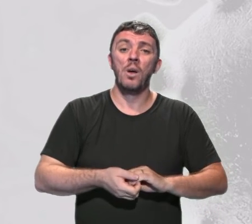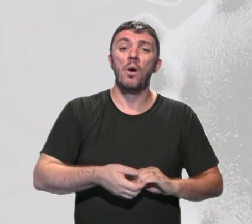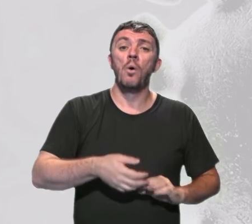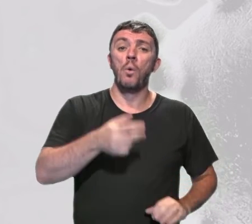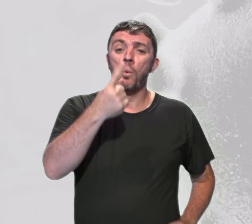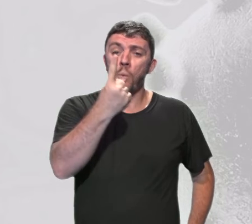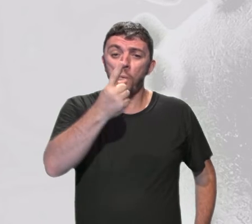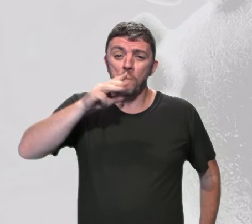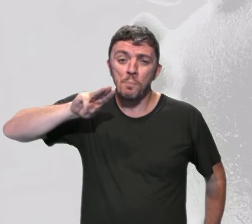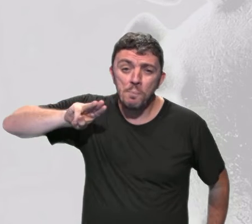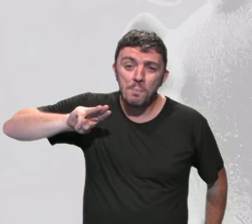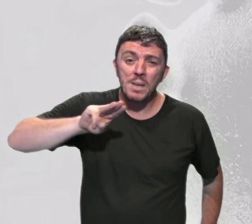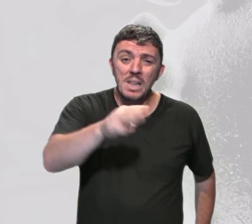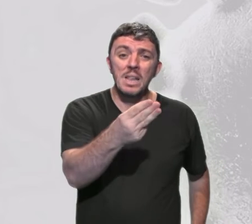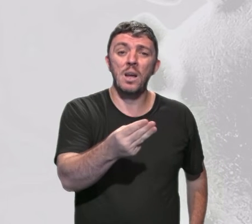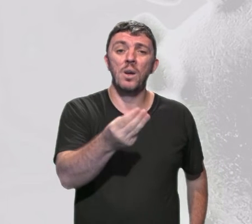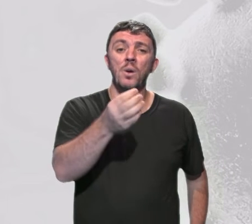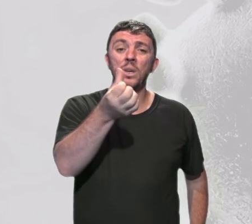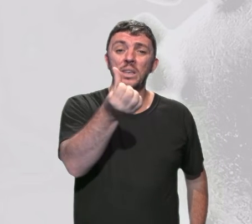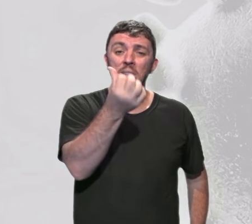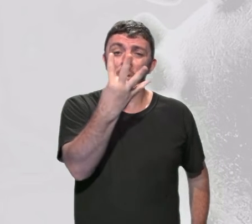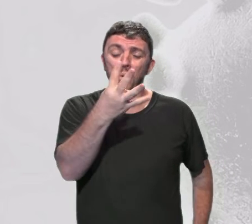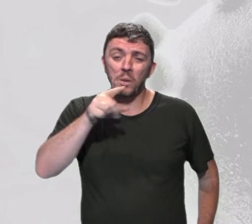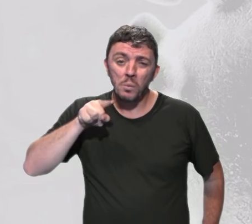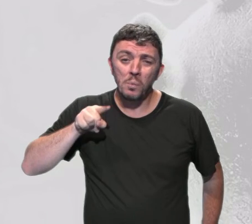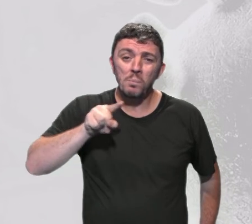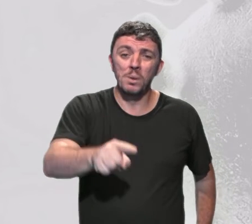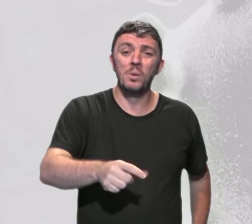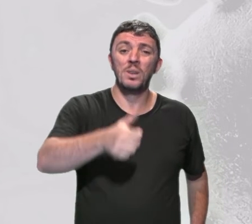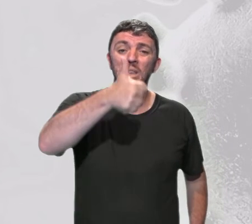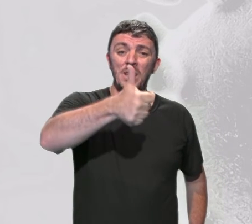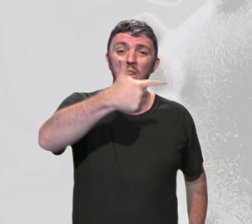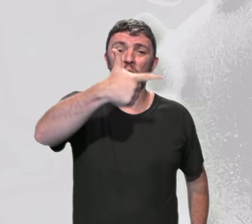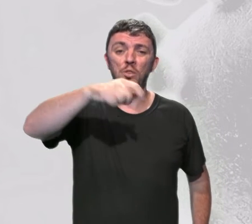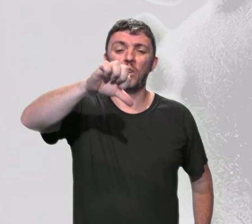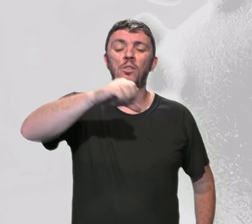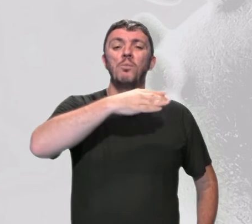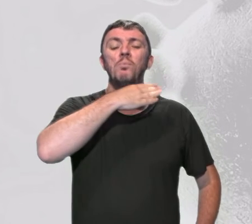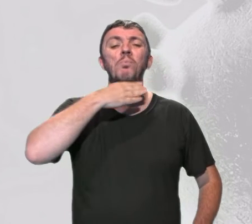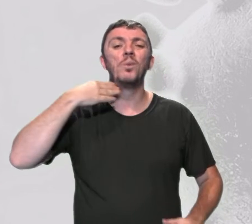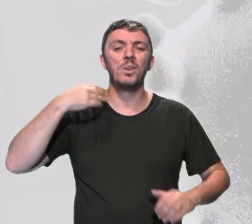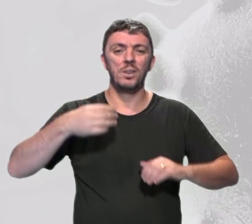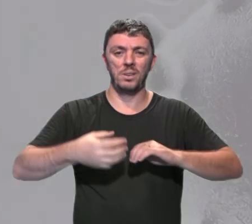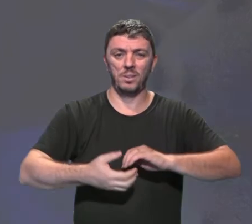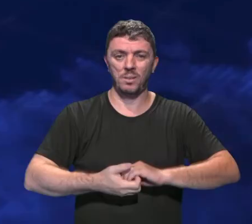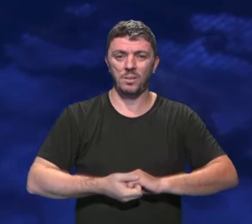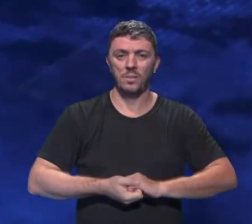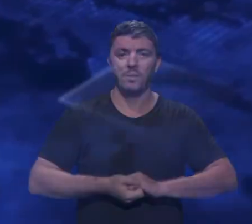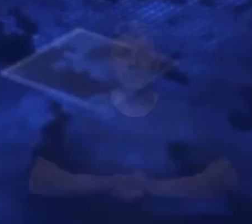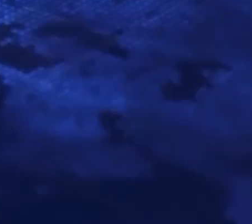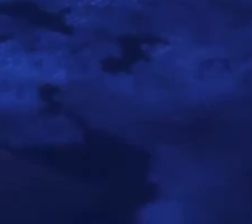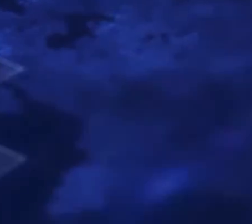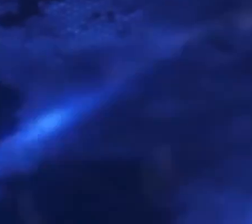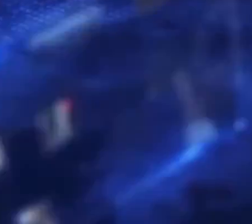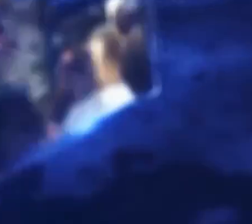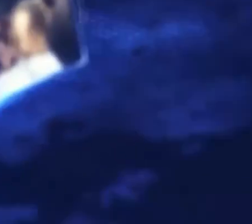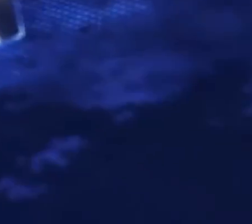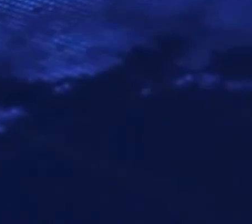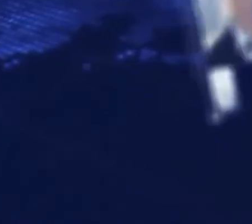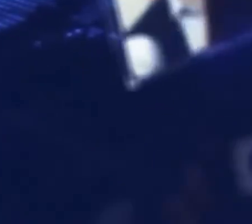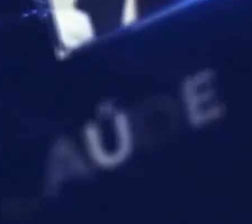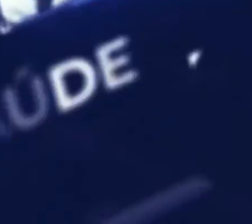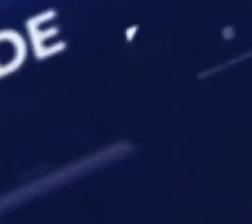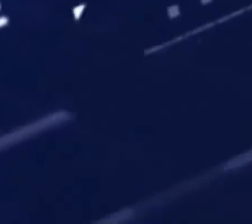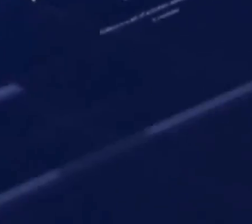com 1.064.129 mortes. Música